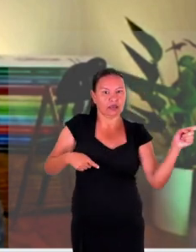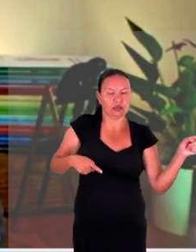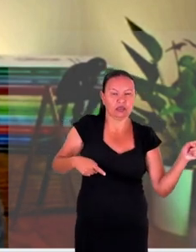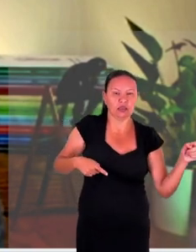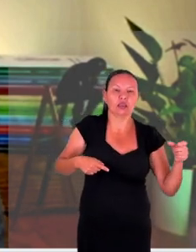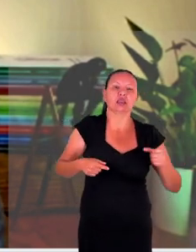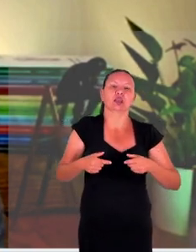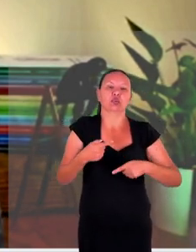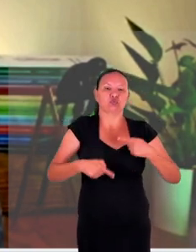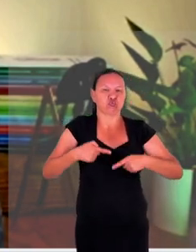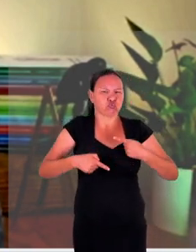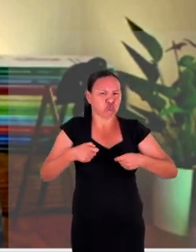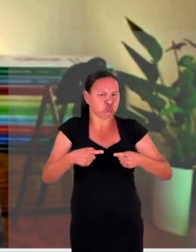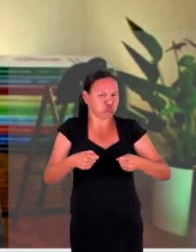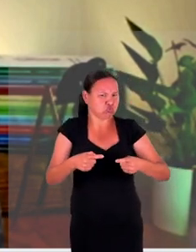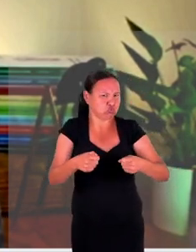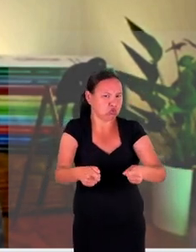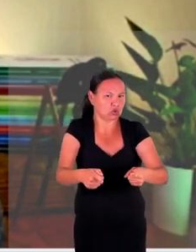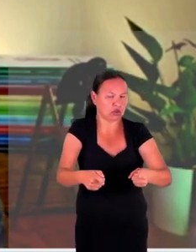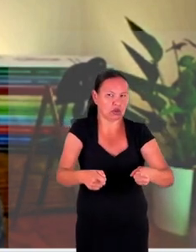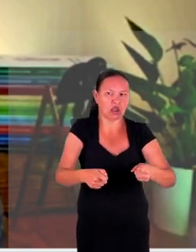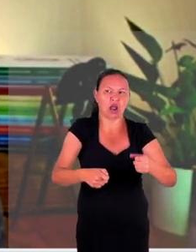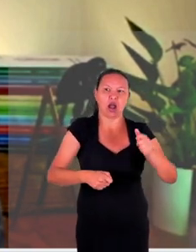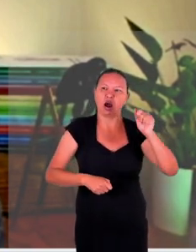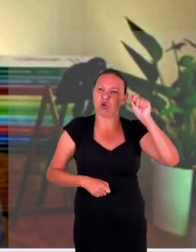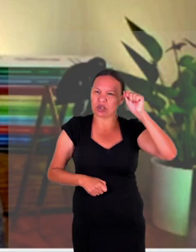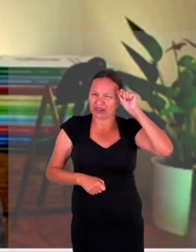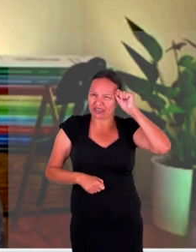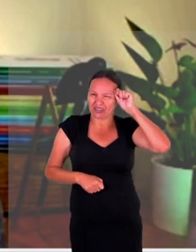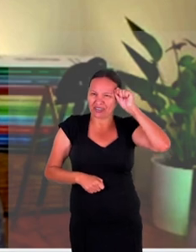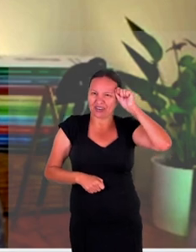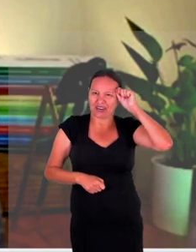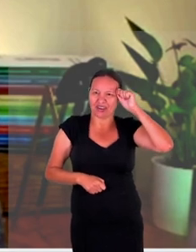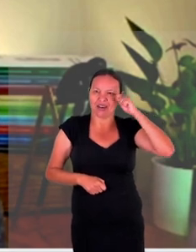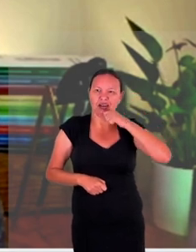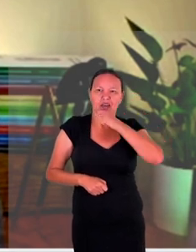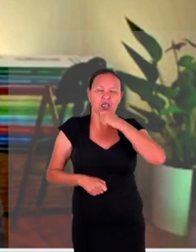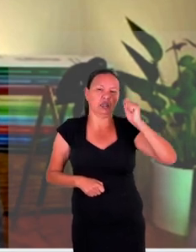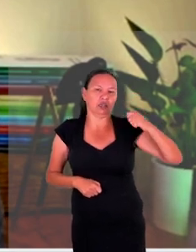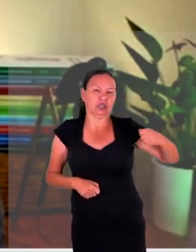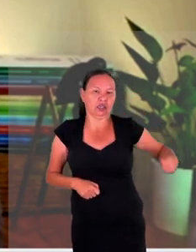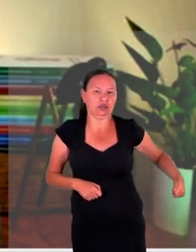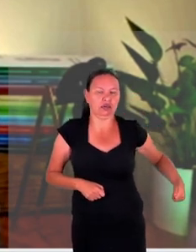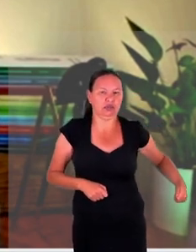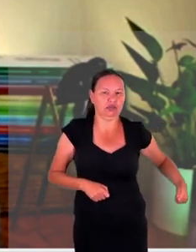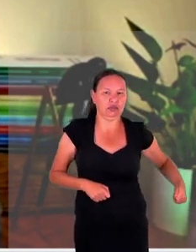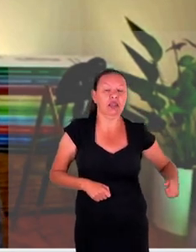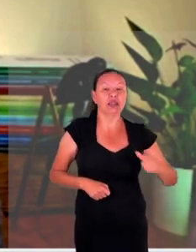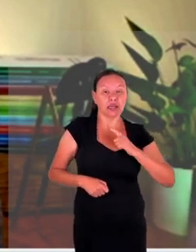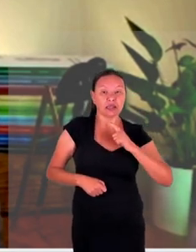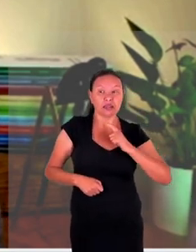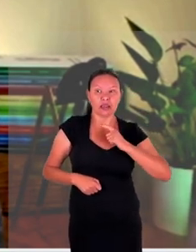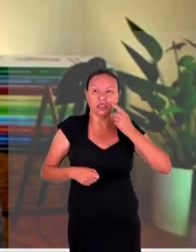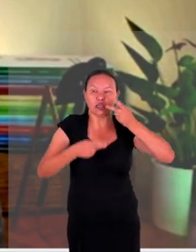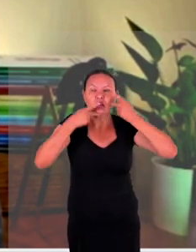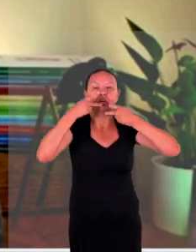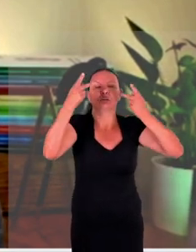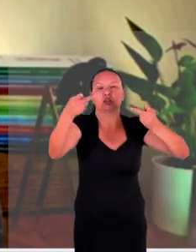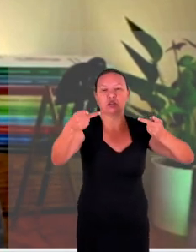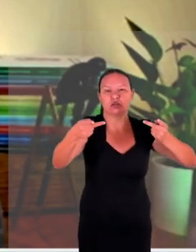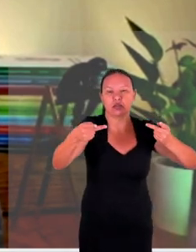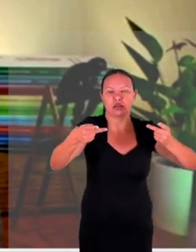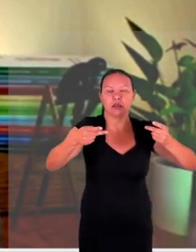Clara aqui para falar a situação da Ucrânia quando dá opção para onde migrar eles vão ter notícias sobre a